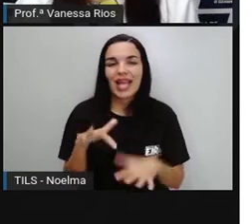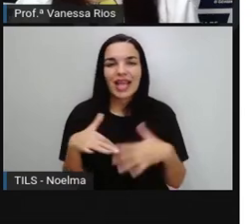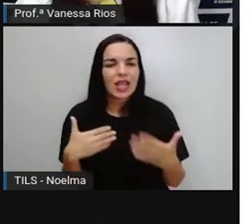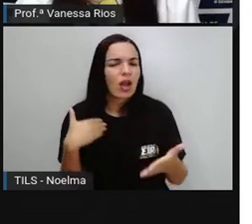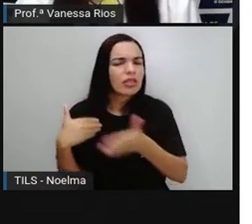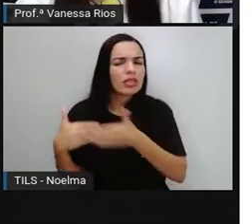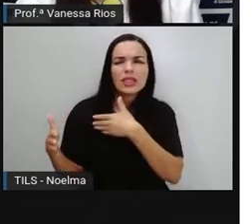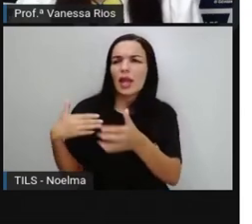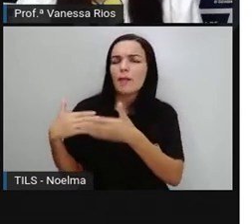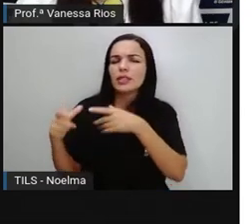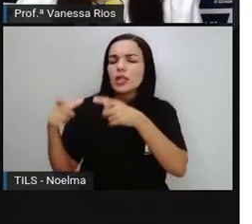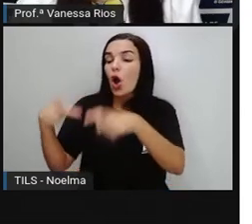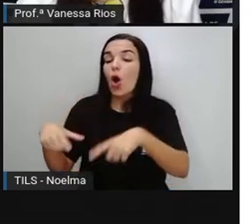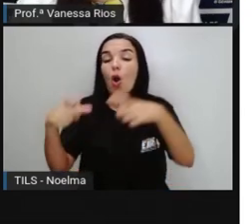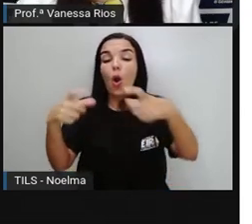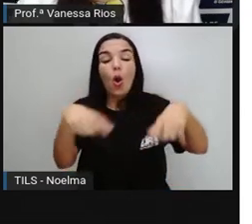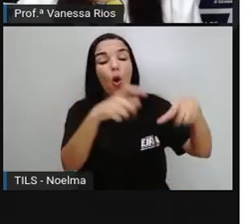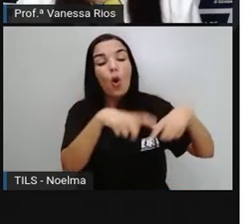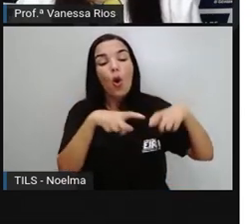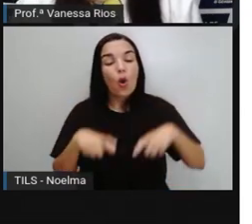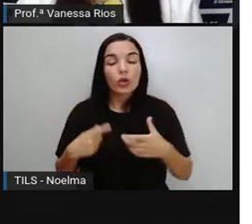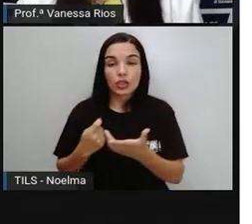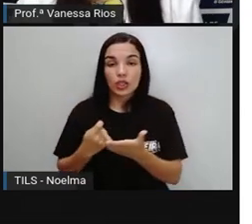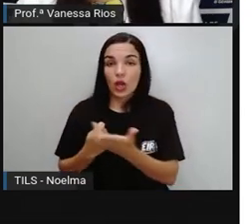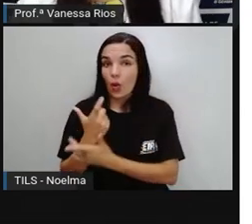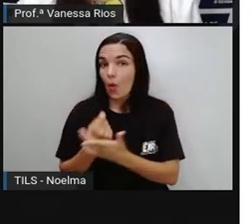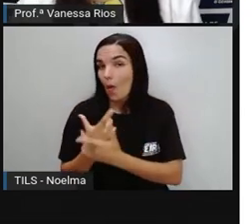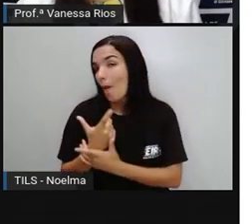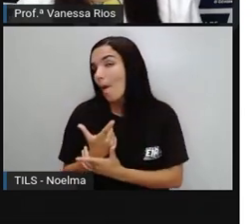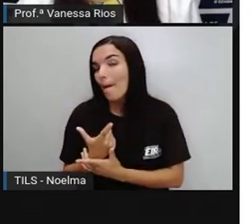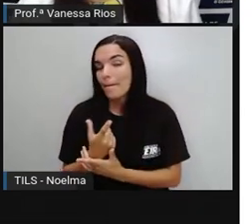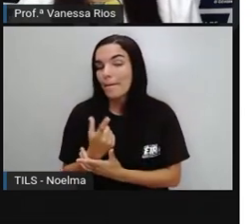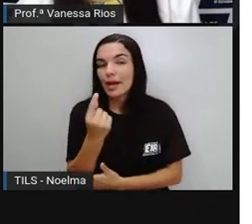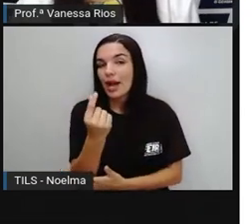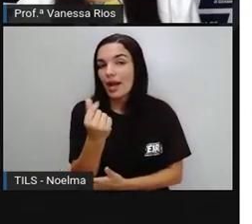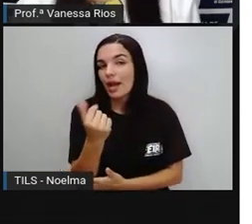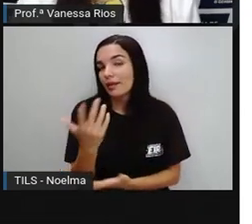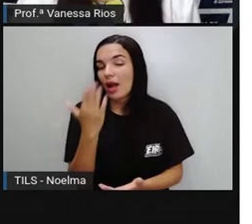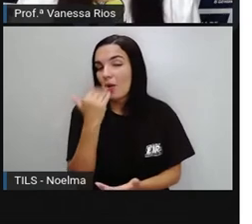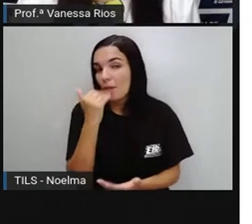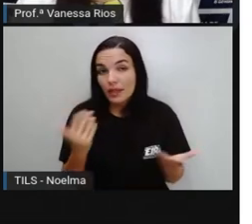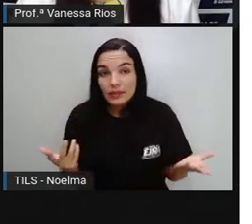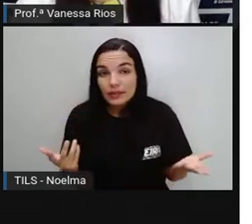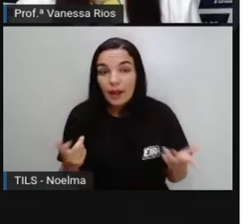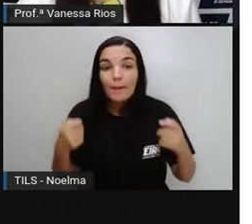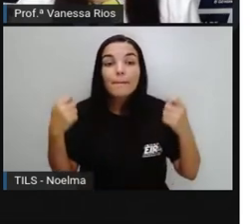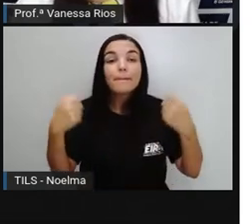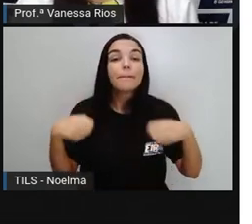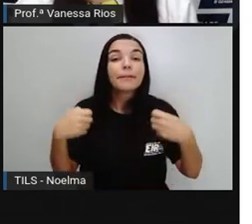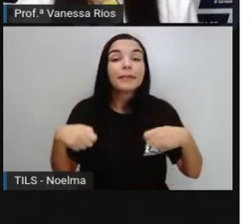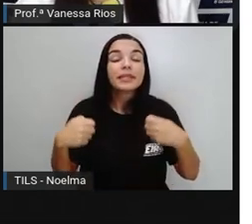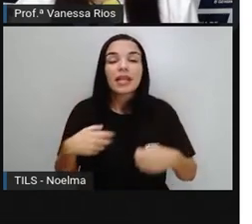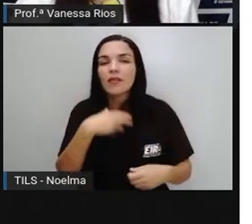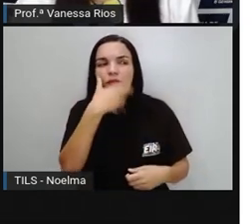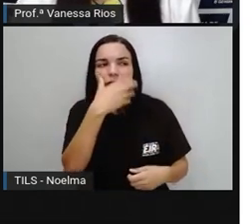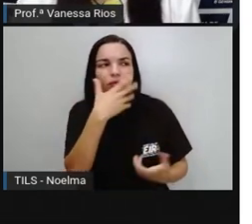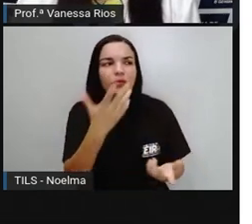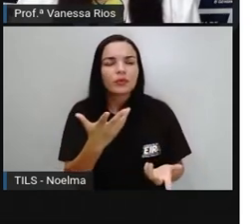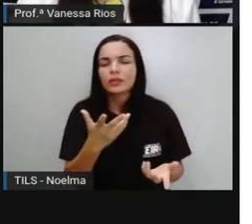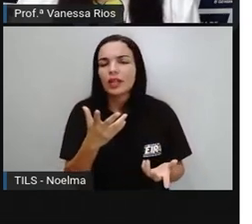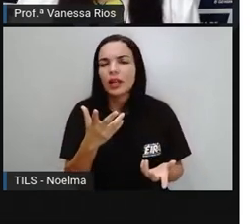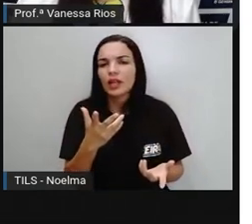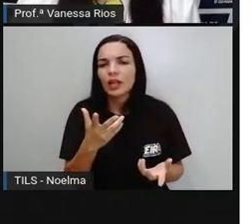independente De onde O local Onde o alimento A fruta A verdura Foi adquirida Ela precisa